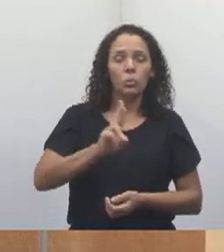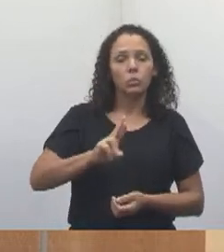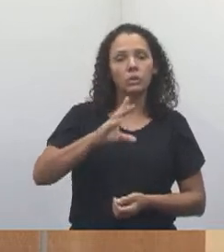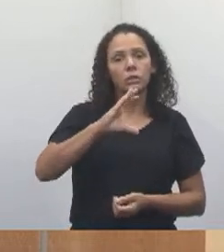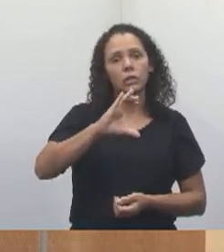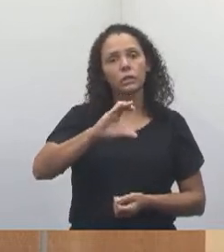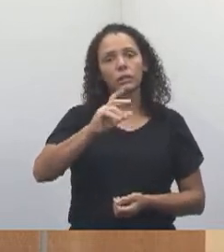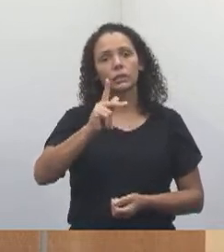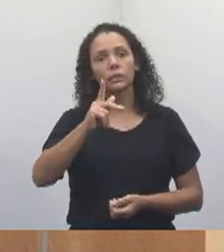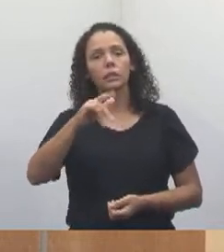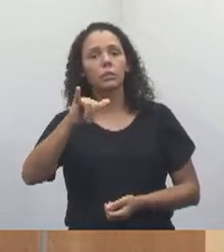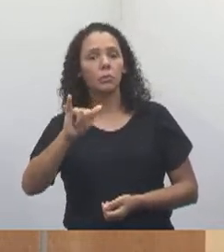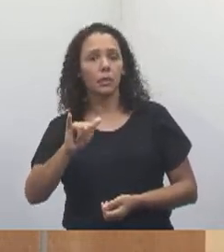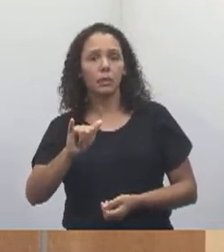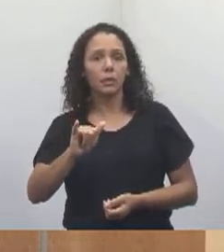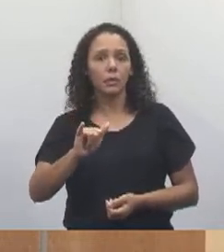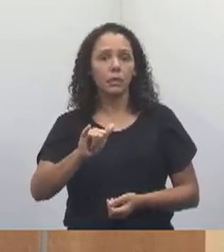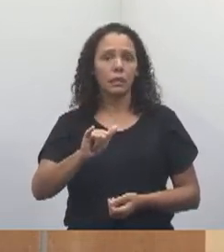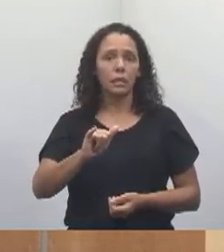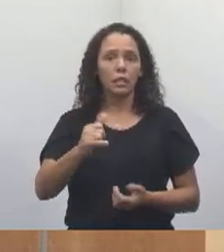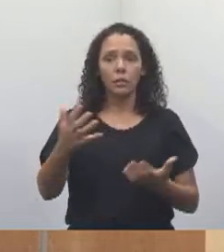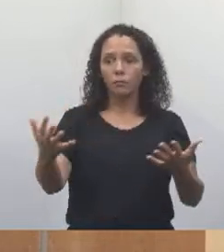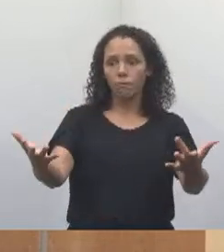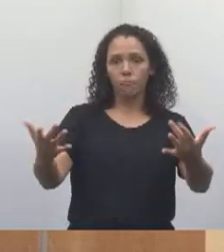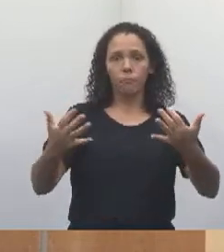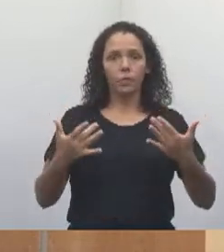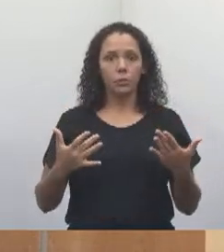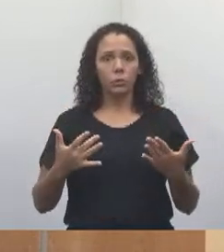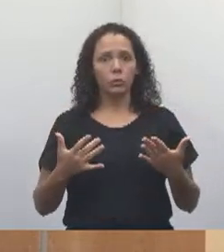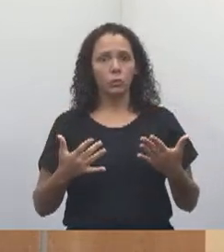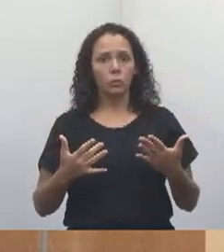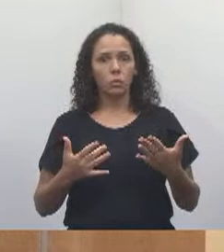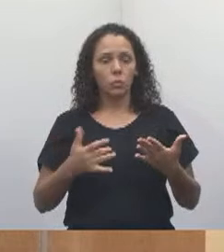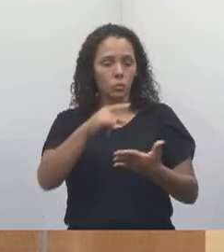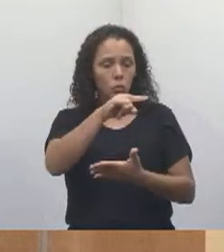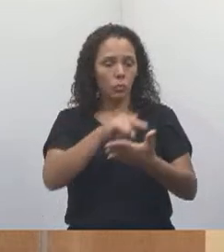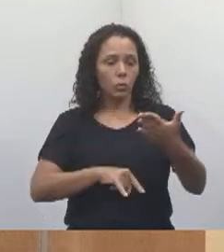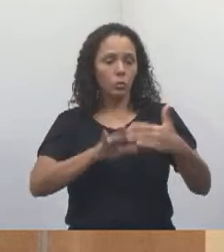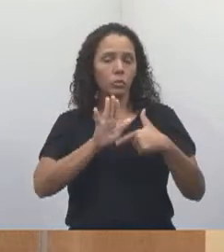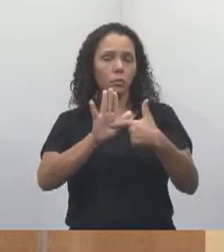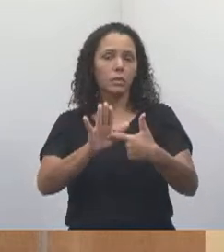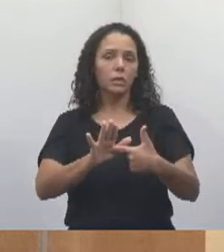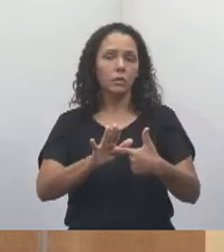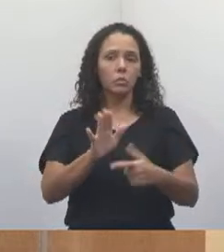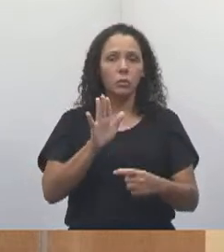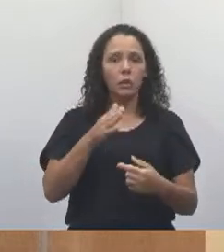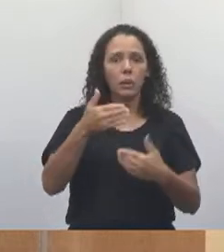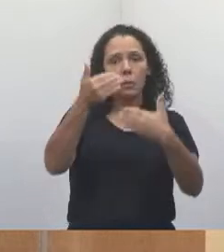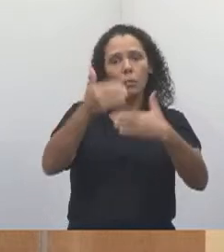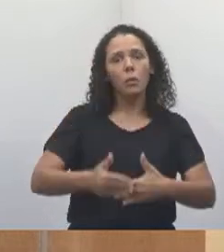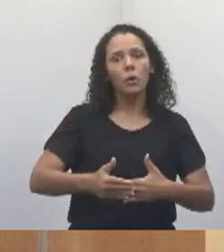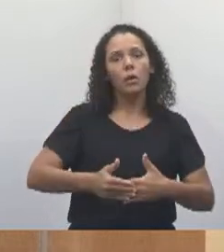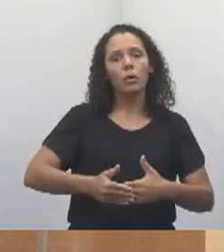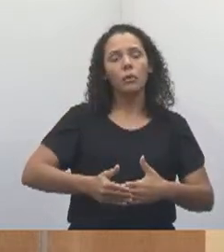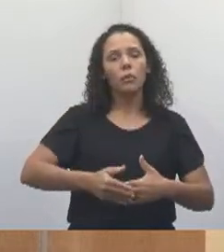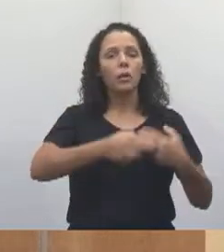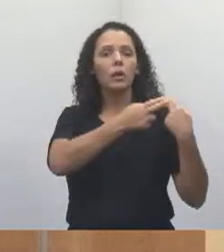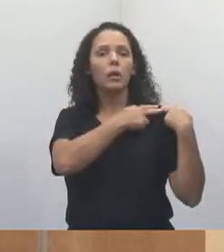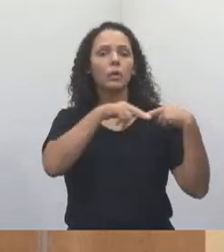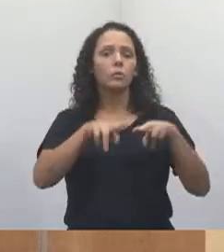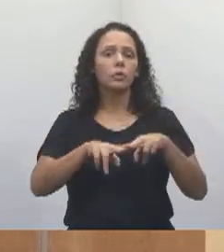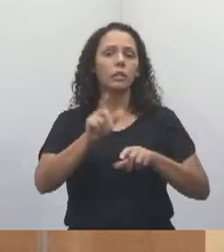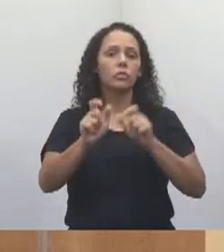Vamos abrir uma CPI, vem todo mundo aqui, coloca no papel, apresenta a documentação e vamos ver quem errou. Porque se quebra, é porque